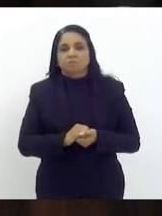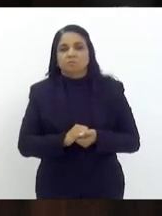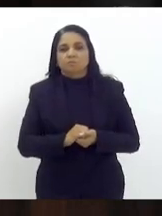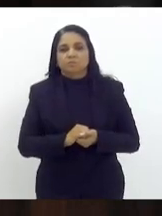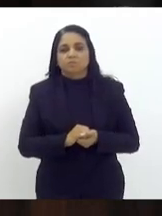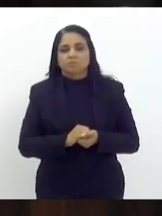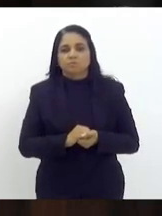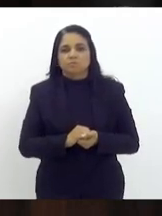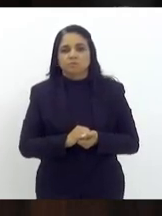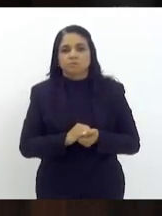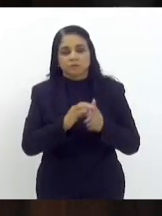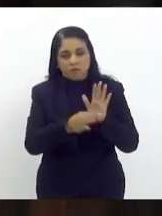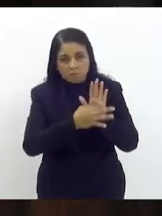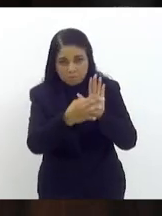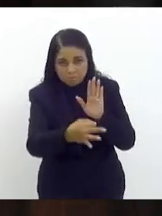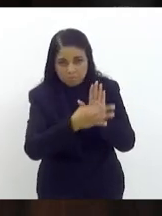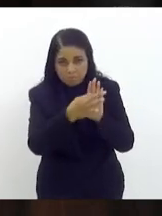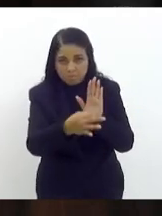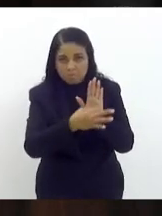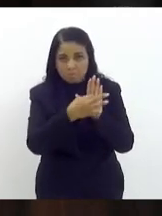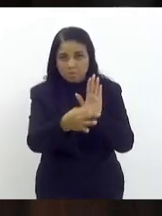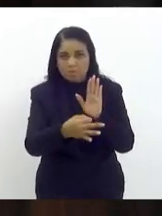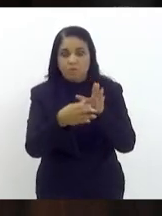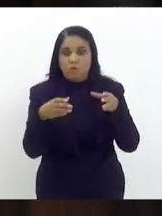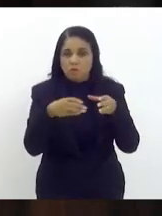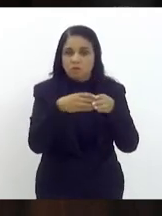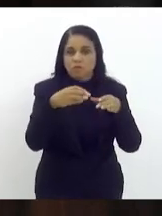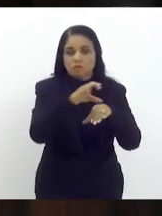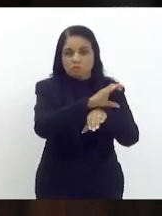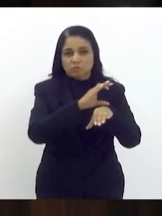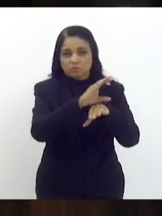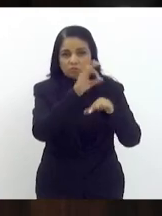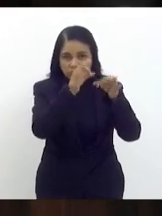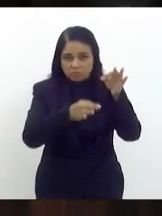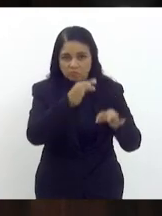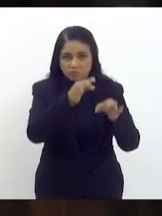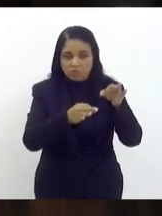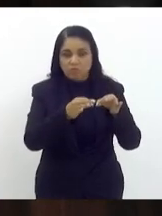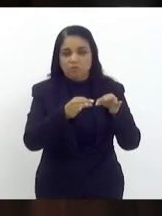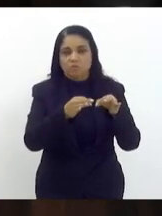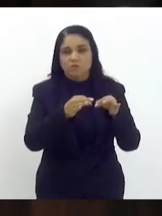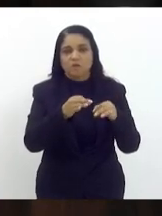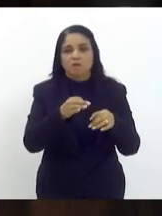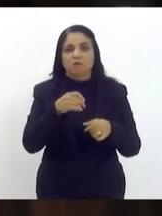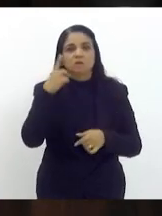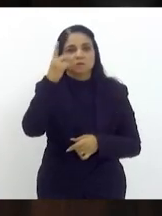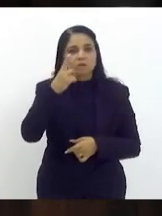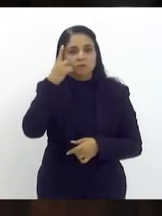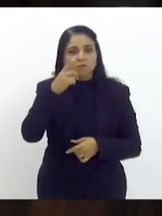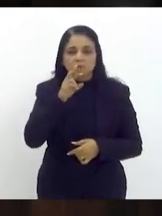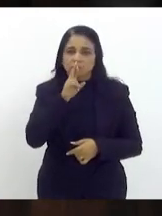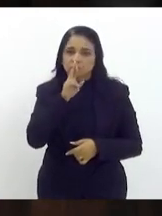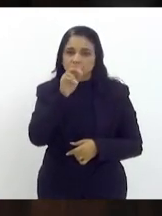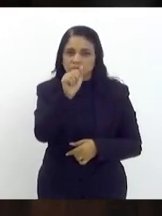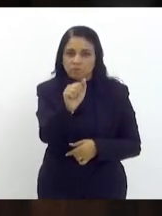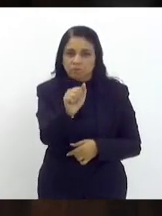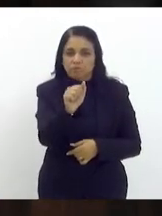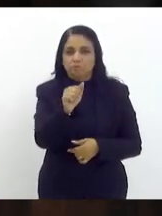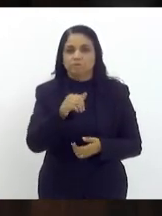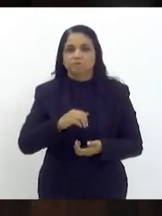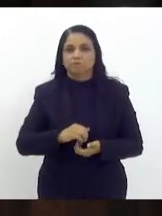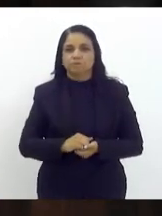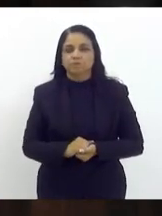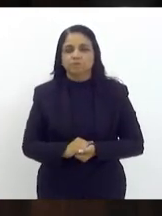para emitir parecer pela comissão de justiça nosso nobre deputado Rodrigo Amorim Rodrigo